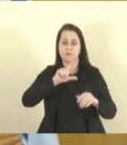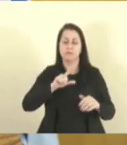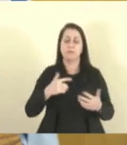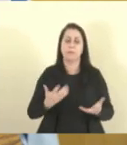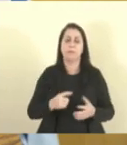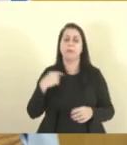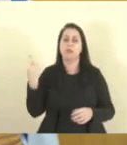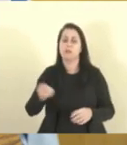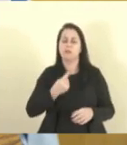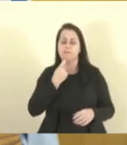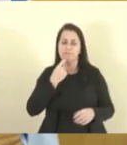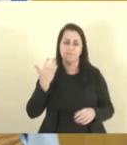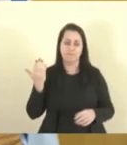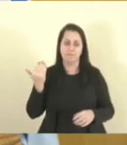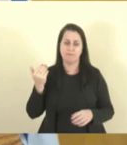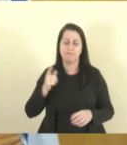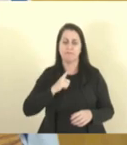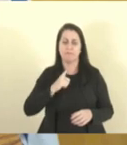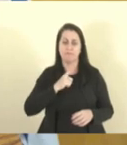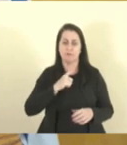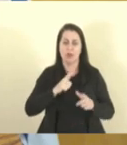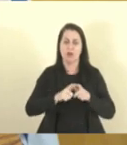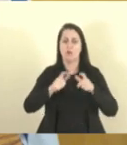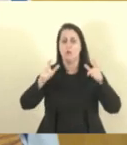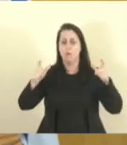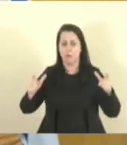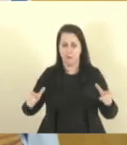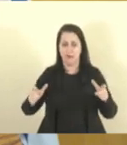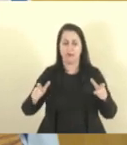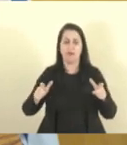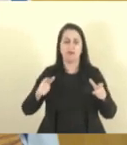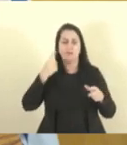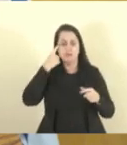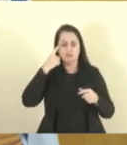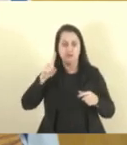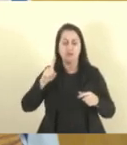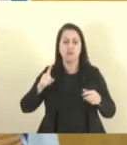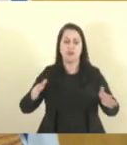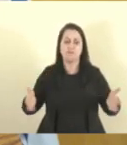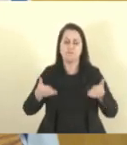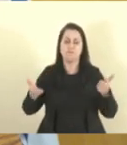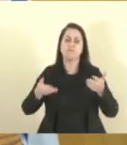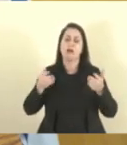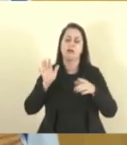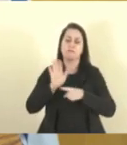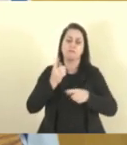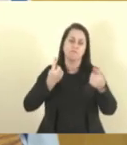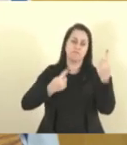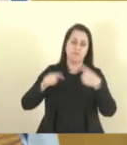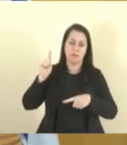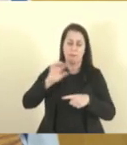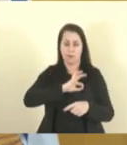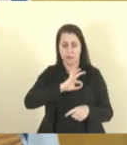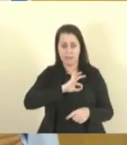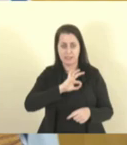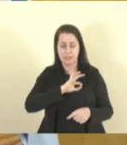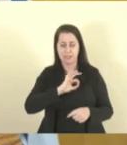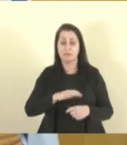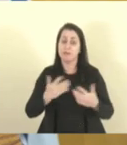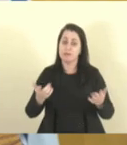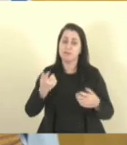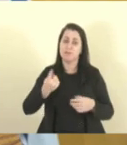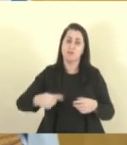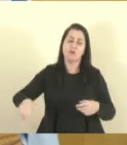tivemos recentemente a ampliação das datas de promoções na Polícia Militar, No entanto, nós